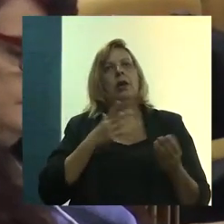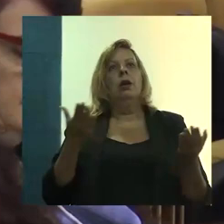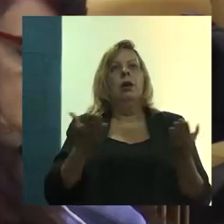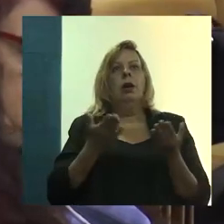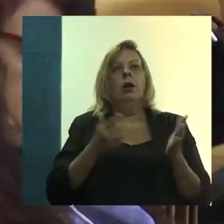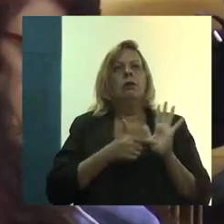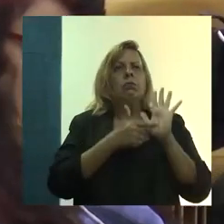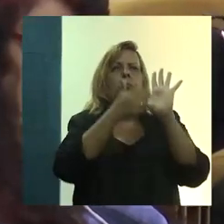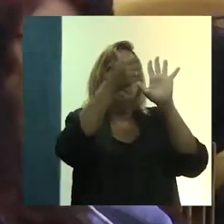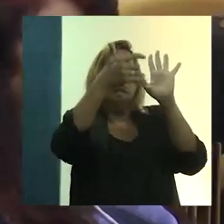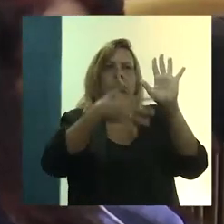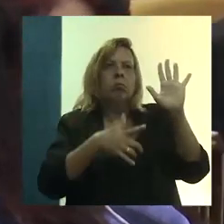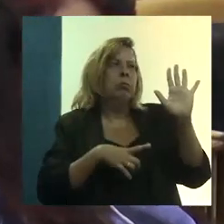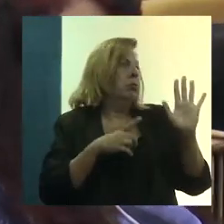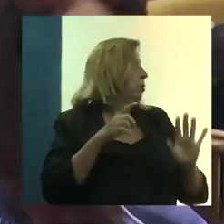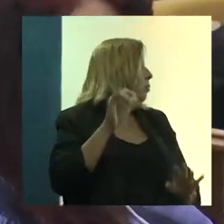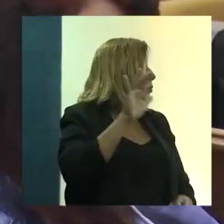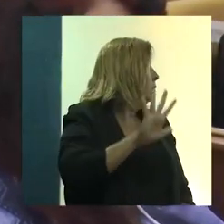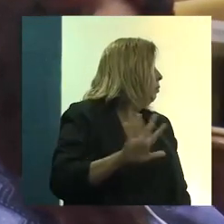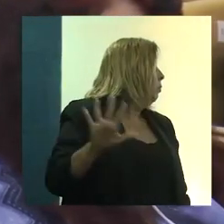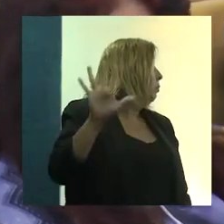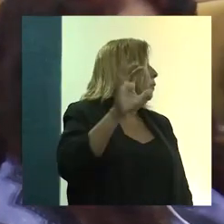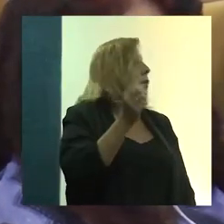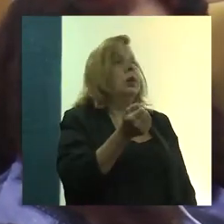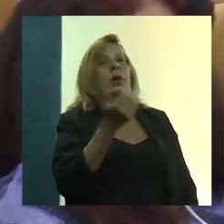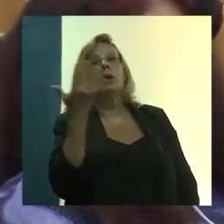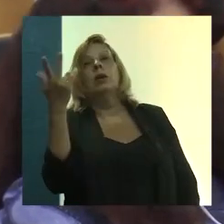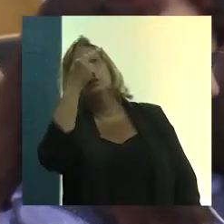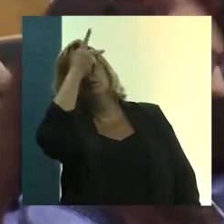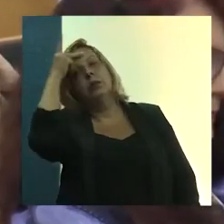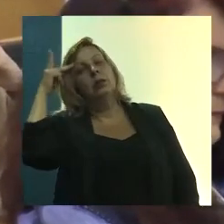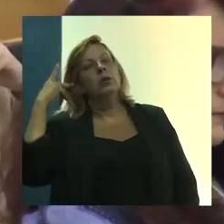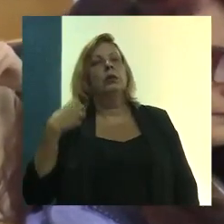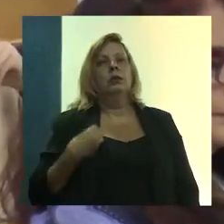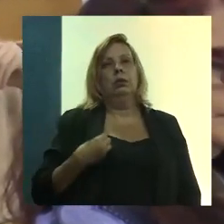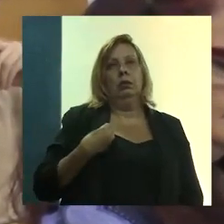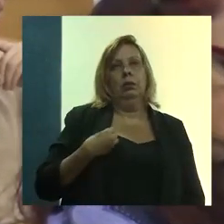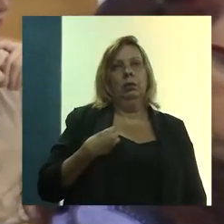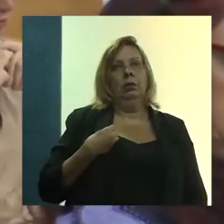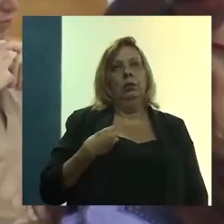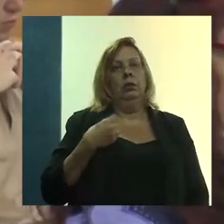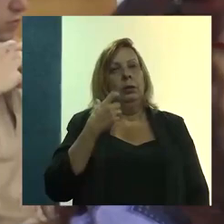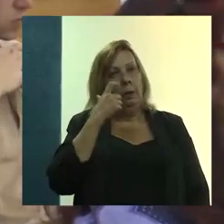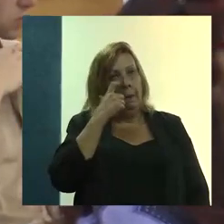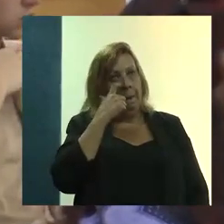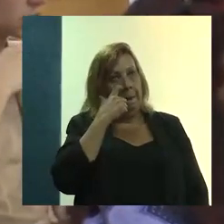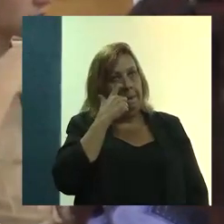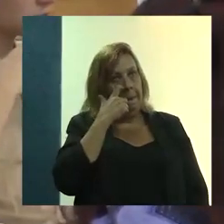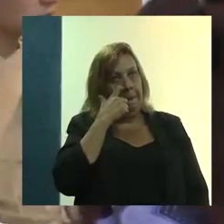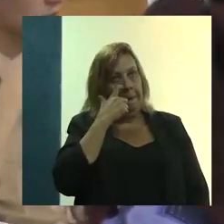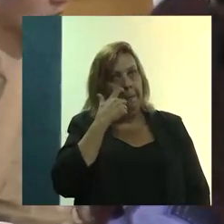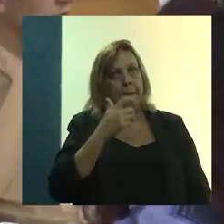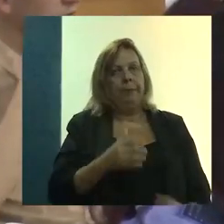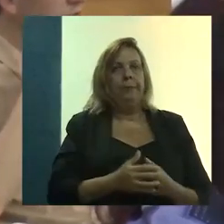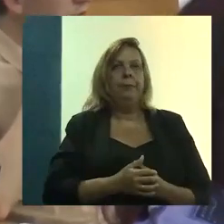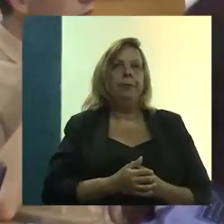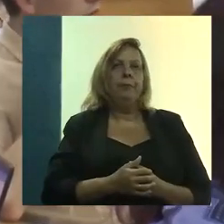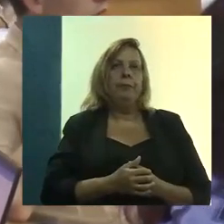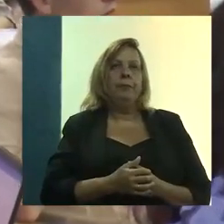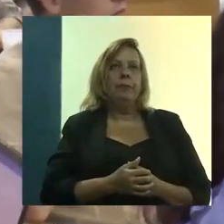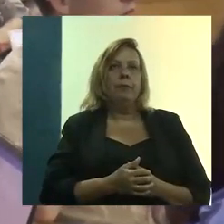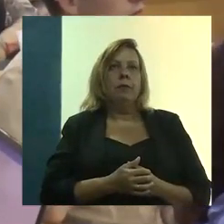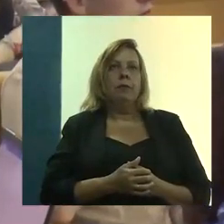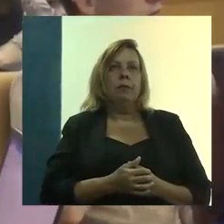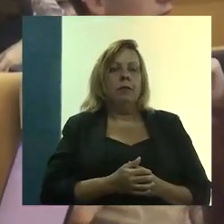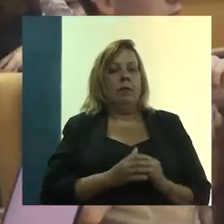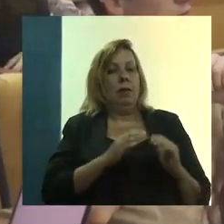algumas ilustrações para mostrar quantas pessoas participam desses processos. Ou seja, além do